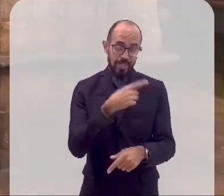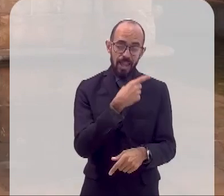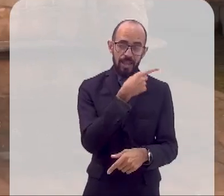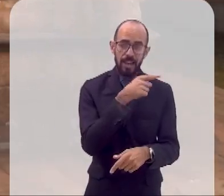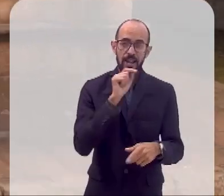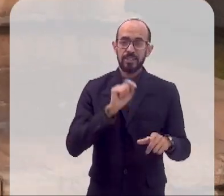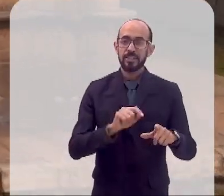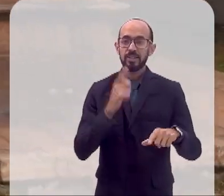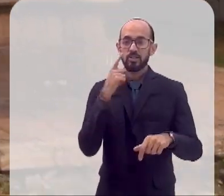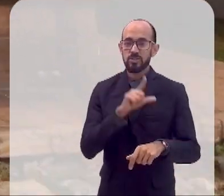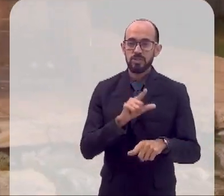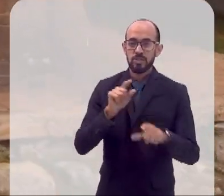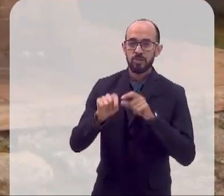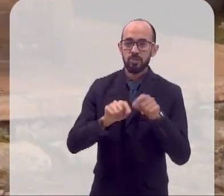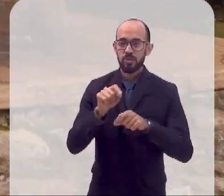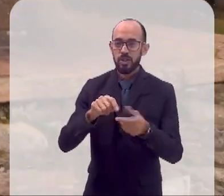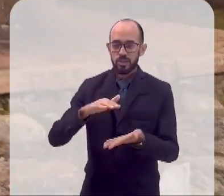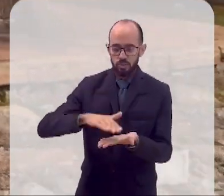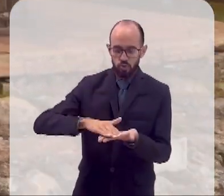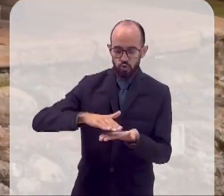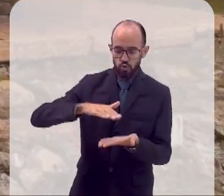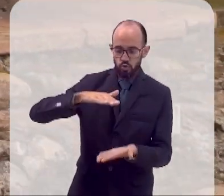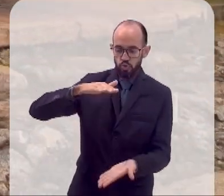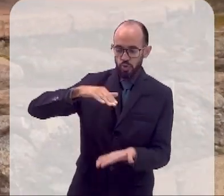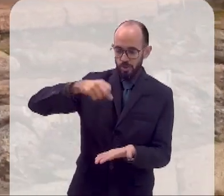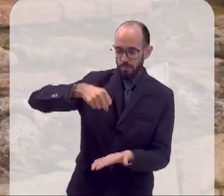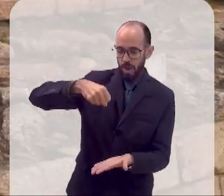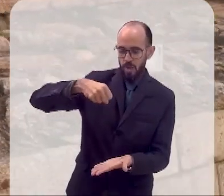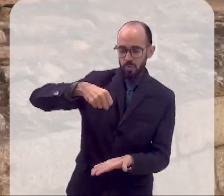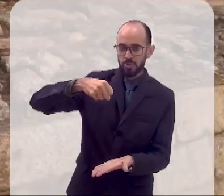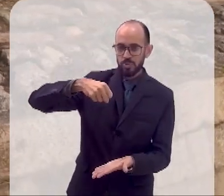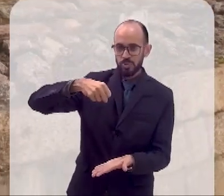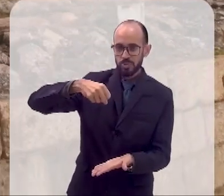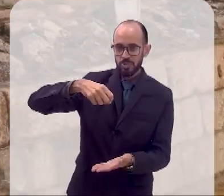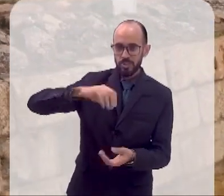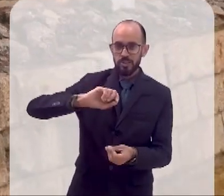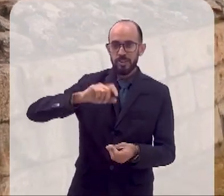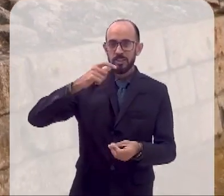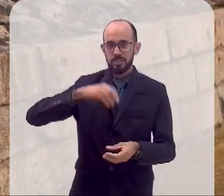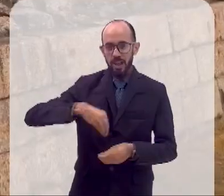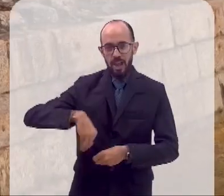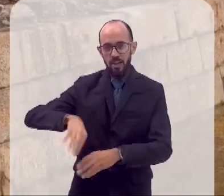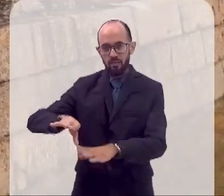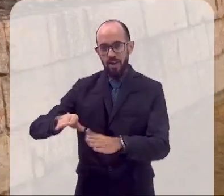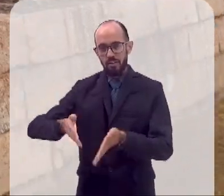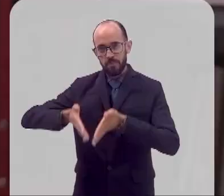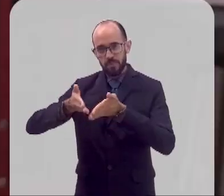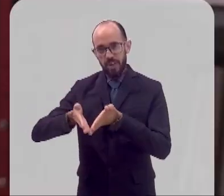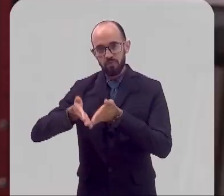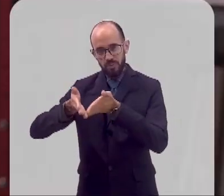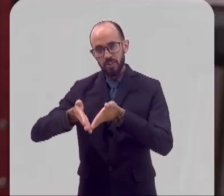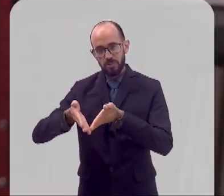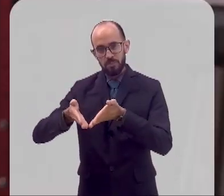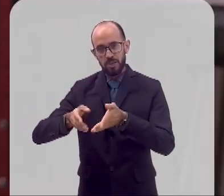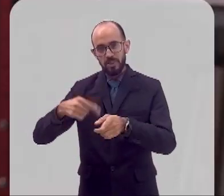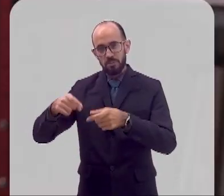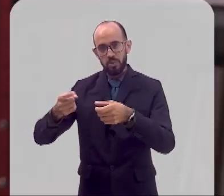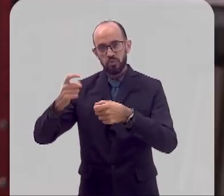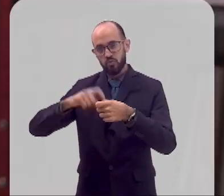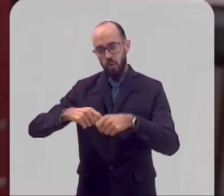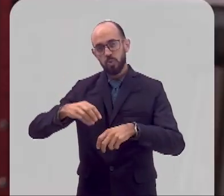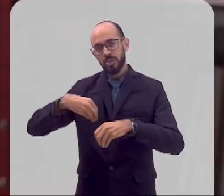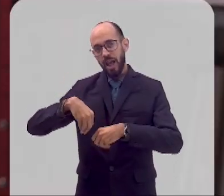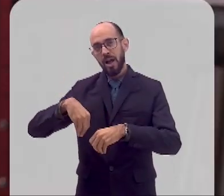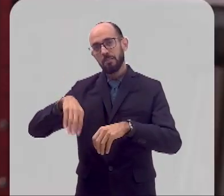se enchia aqueles barris de água potável que se colocavam no navio para você fazer o trajeto de